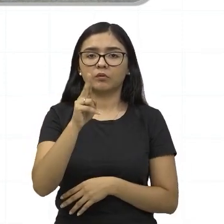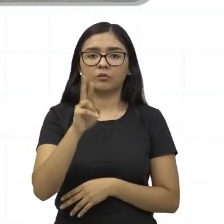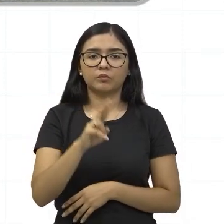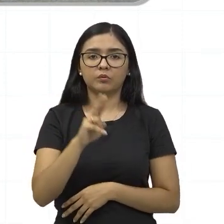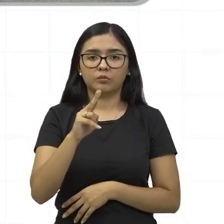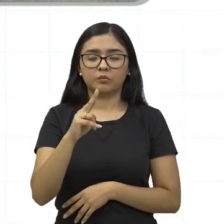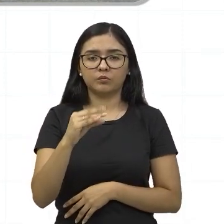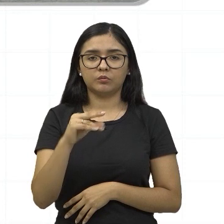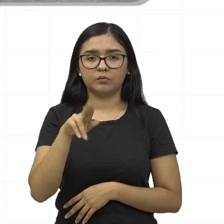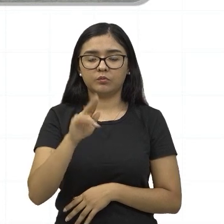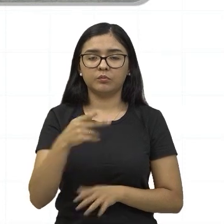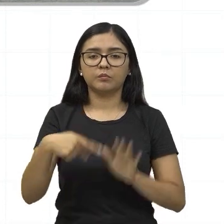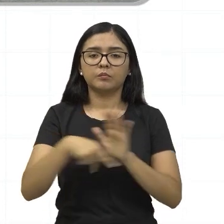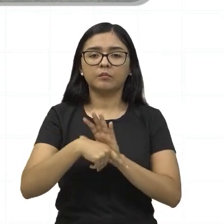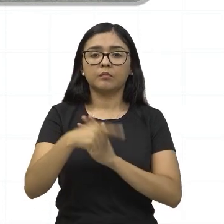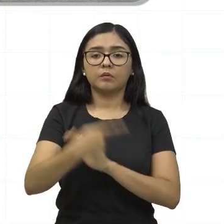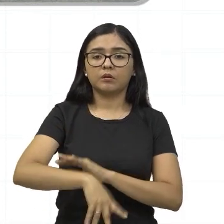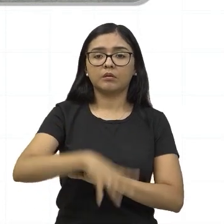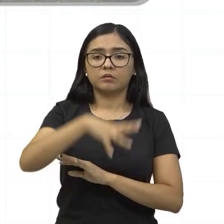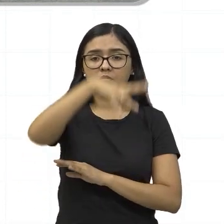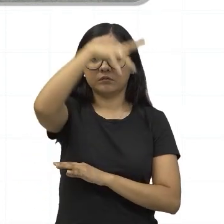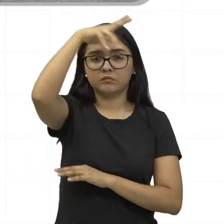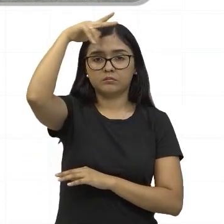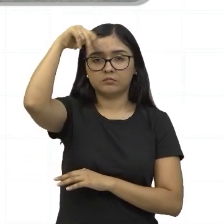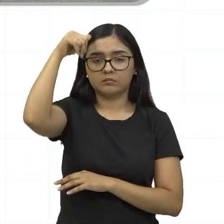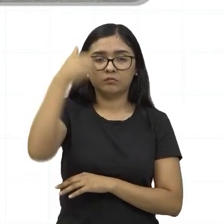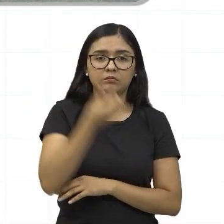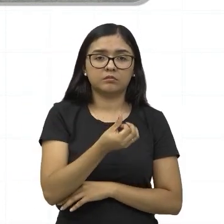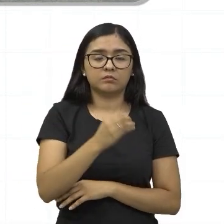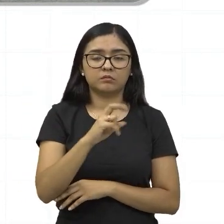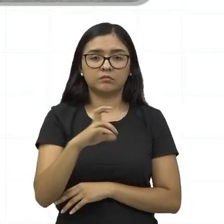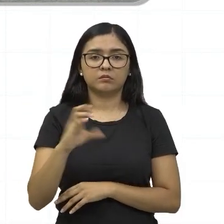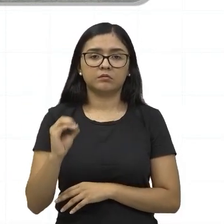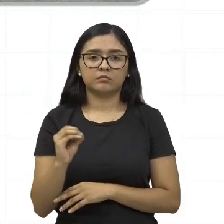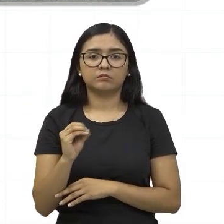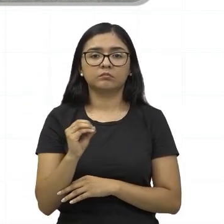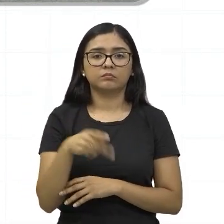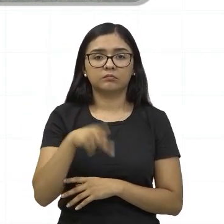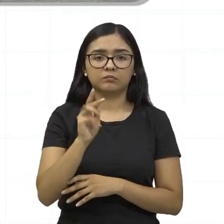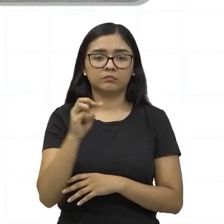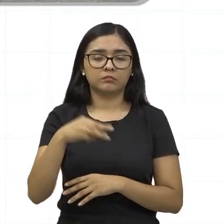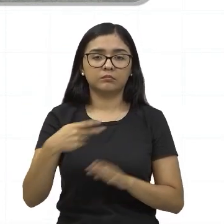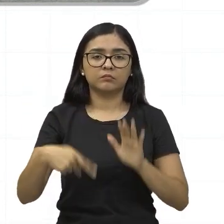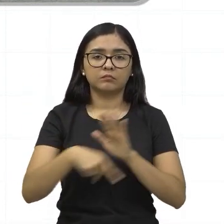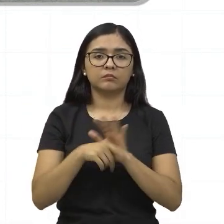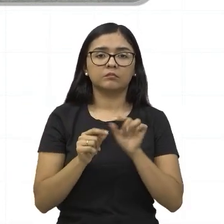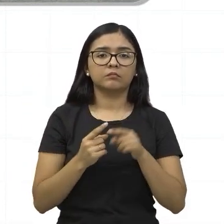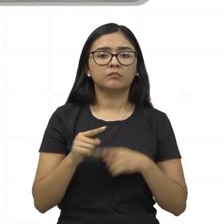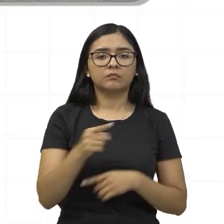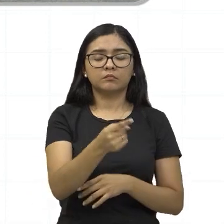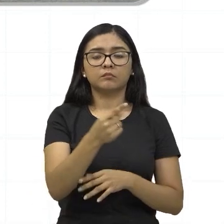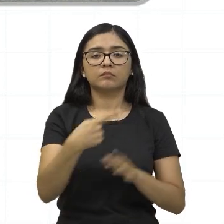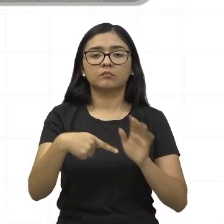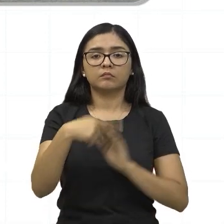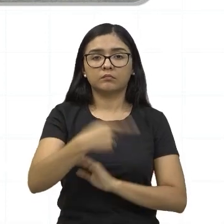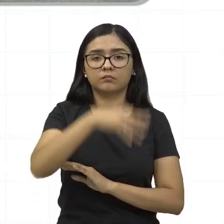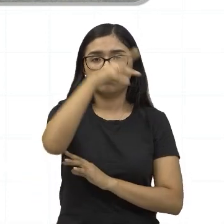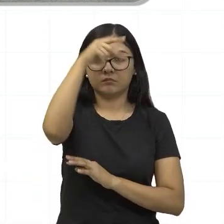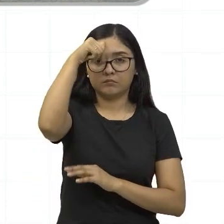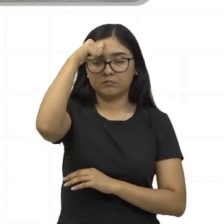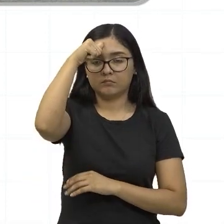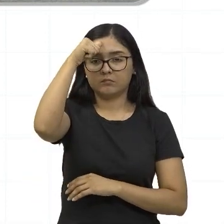no coração da Amazônia, né, que está a 650 quilômetros de Manaus. Então, essa área, ela foi aí